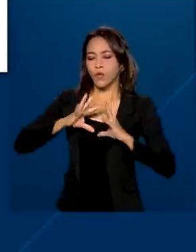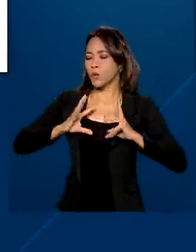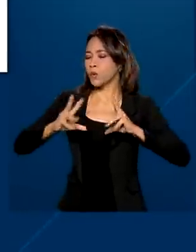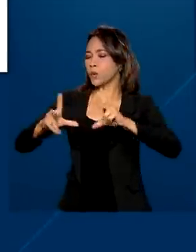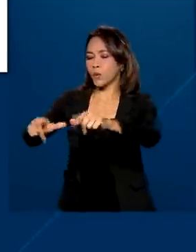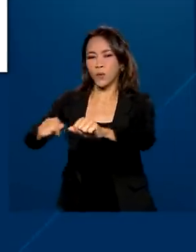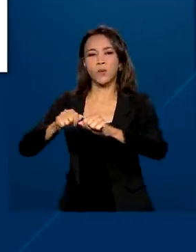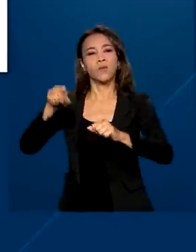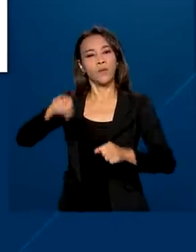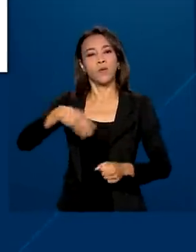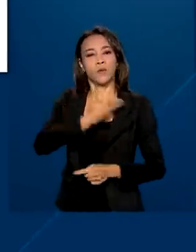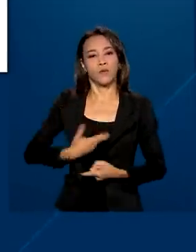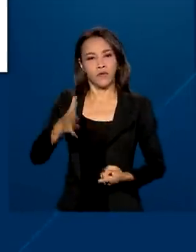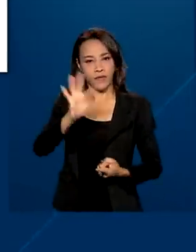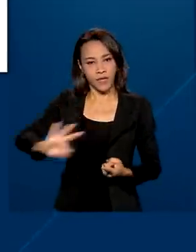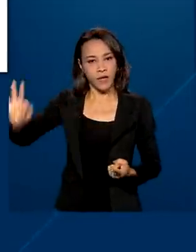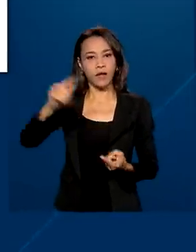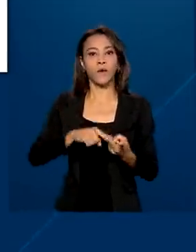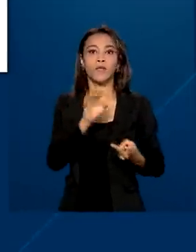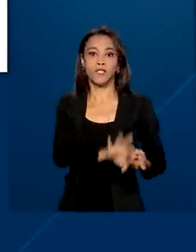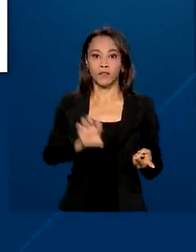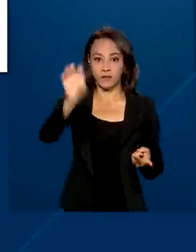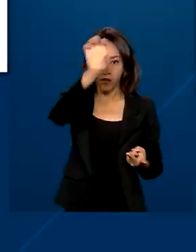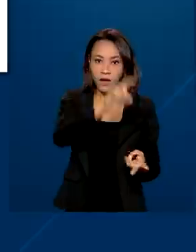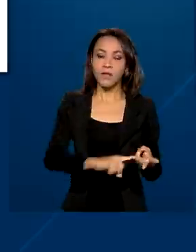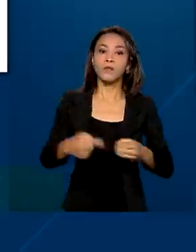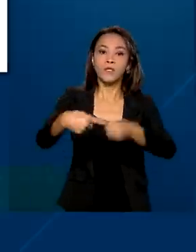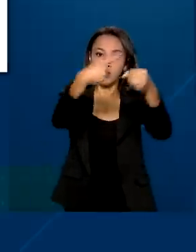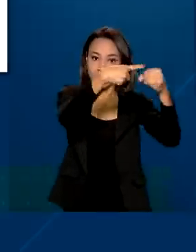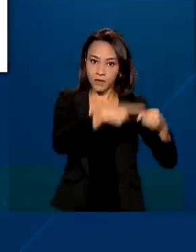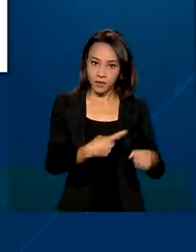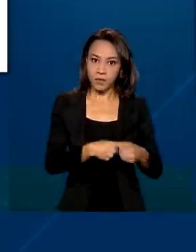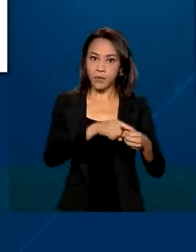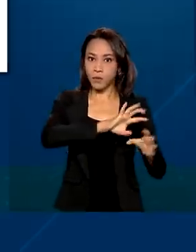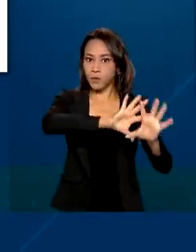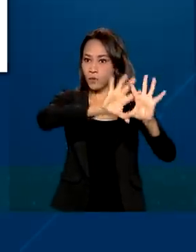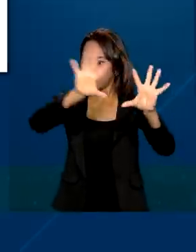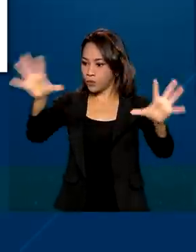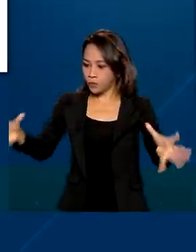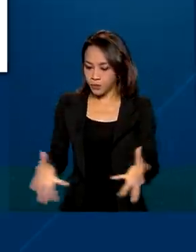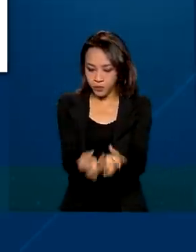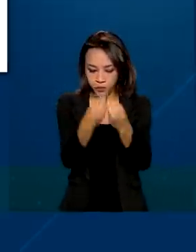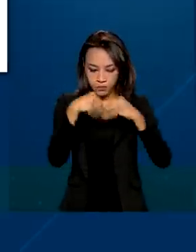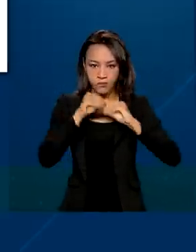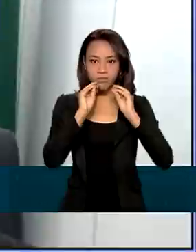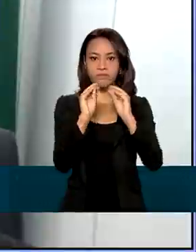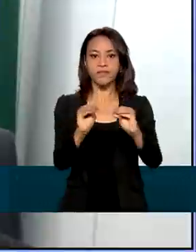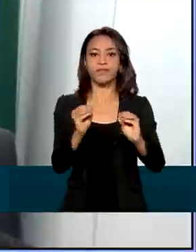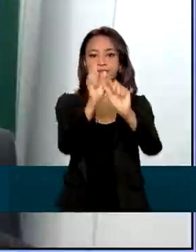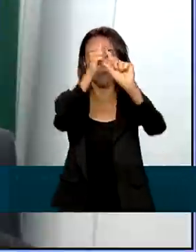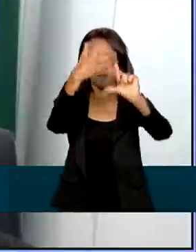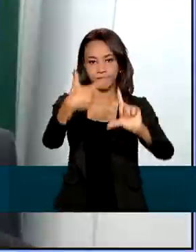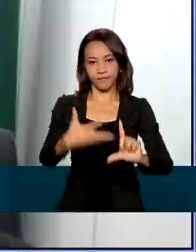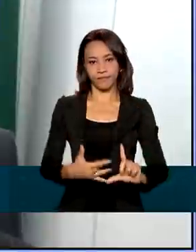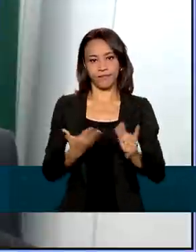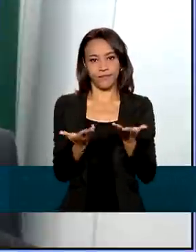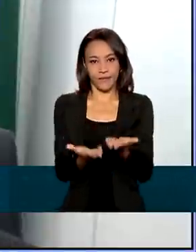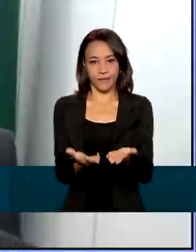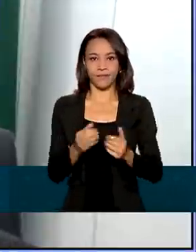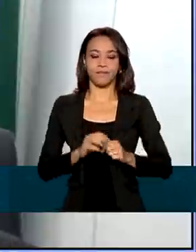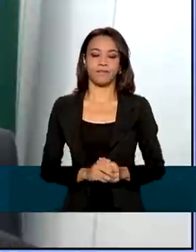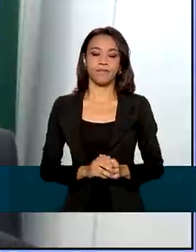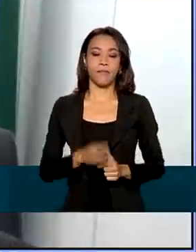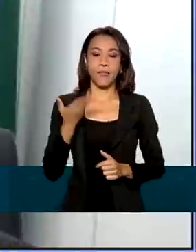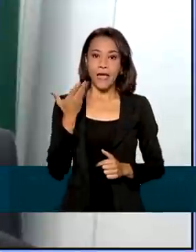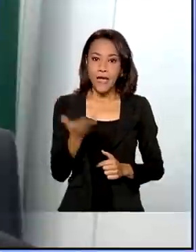feitos pela União, Estados, Distrito Federal e Municípios vão estar em um só local. Esse Portal Nacional faz com